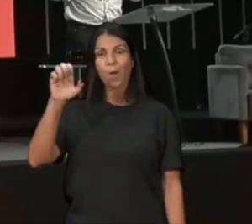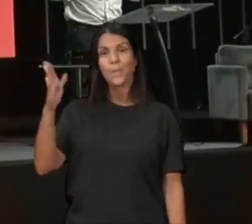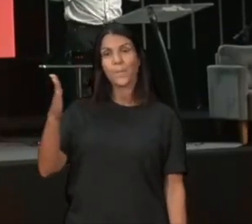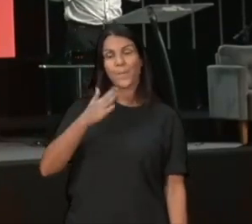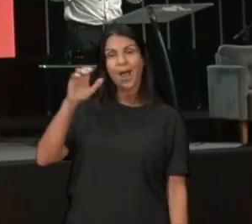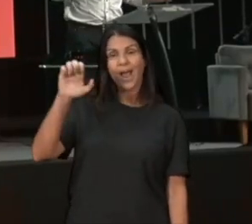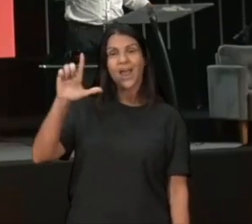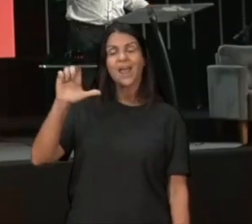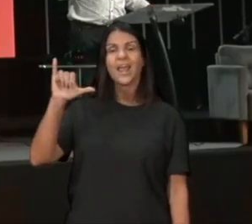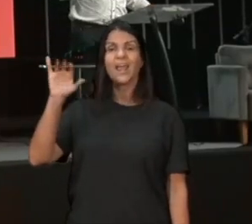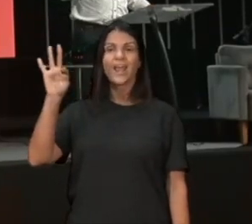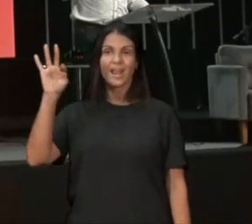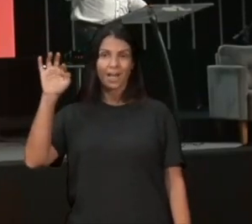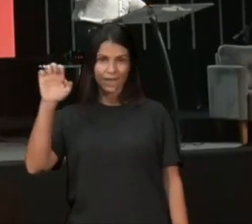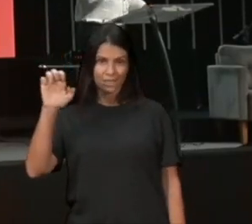Aquele negócio de,